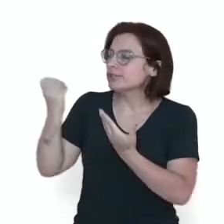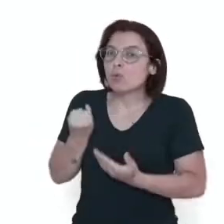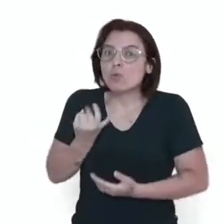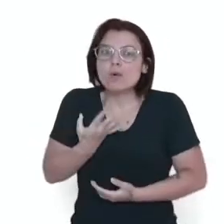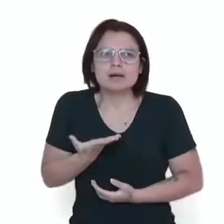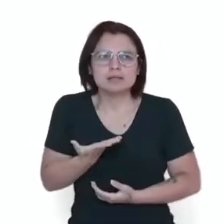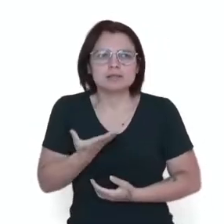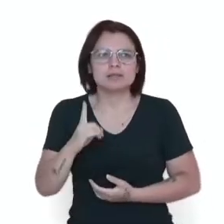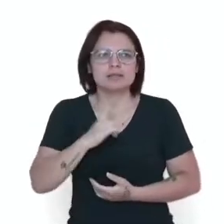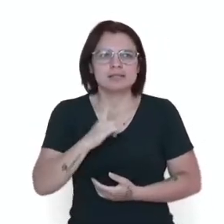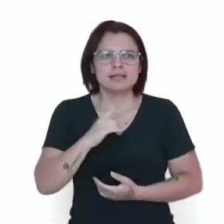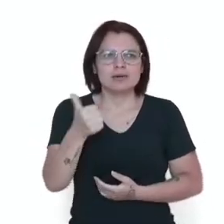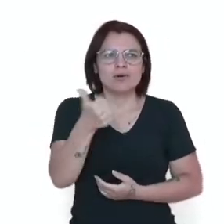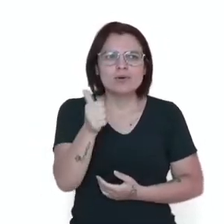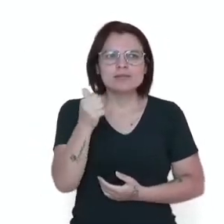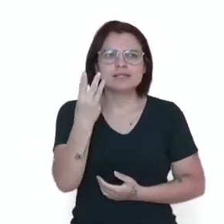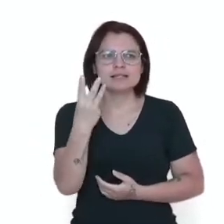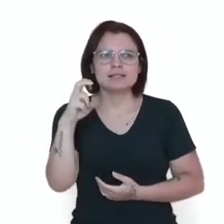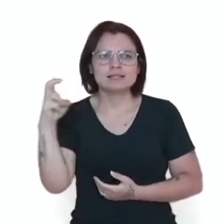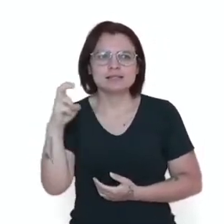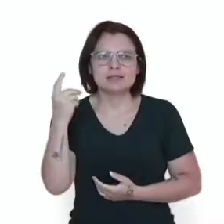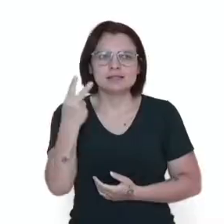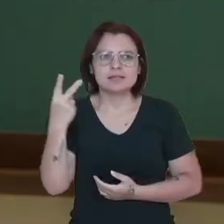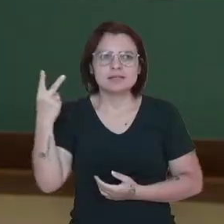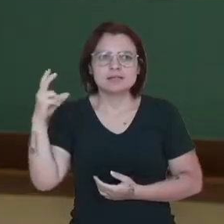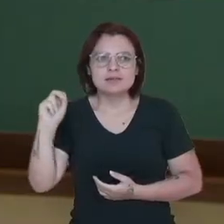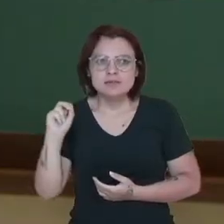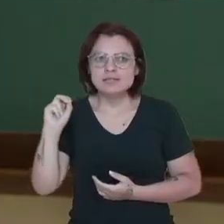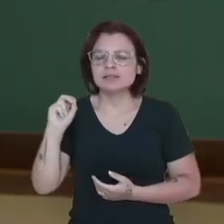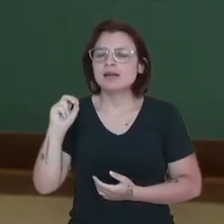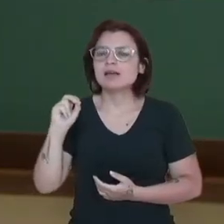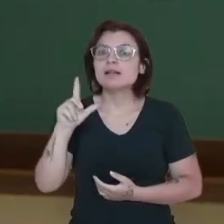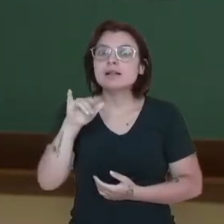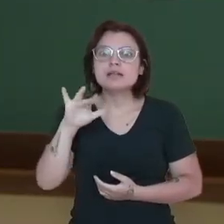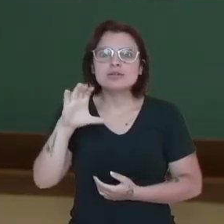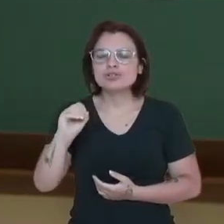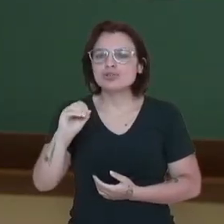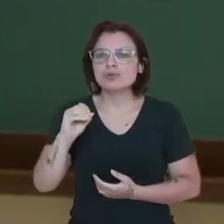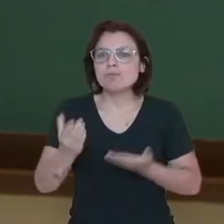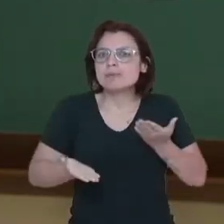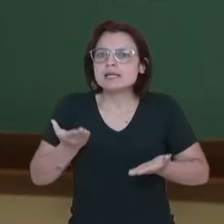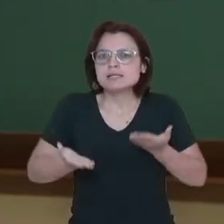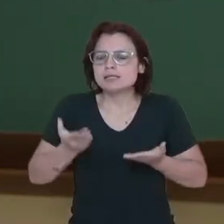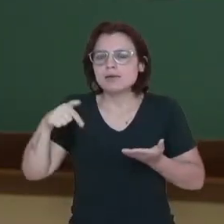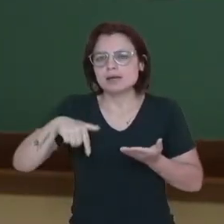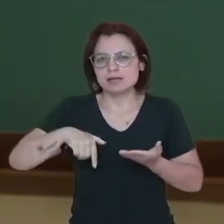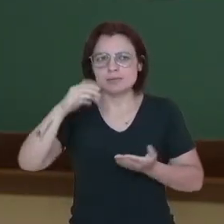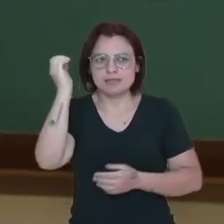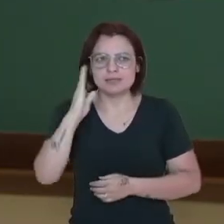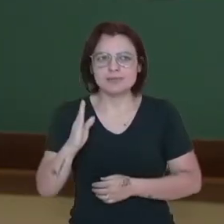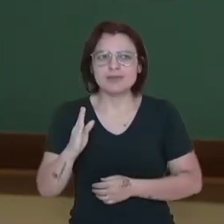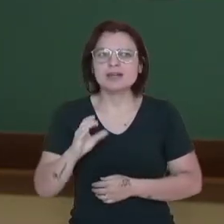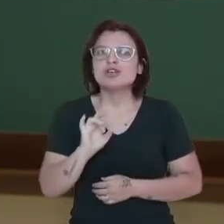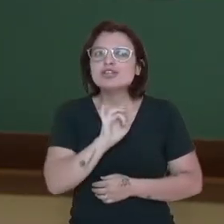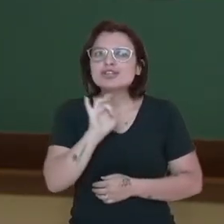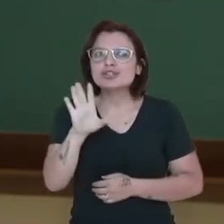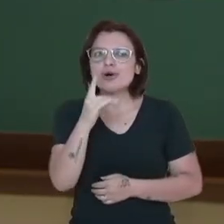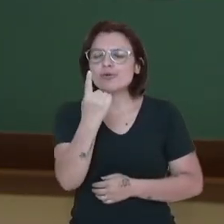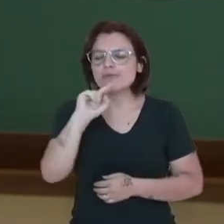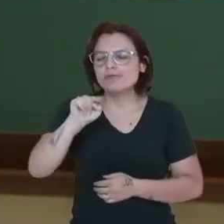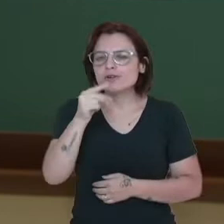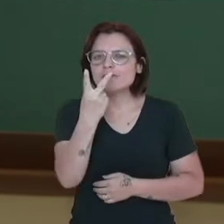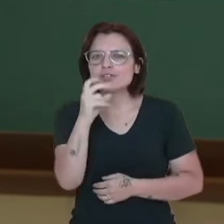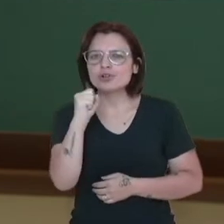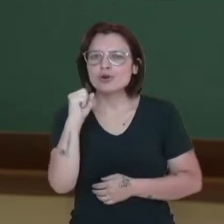plástico por ano e apenas 1,28 é destinado à reciclagem. Então, o Brasil é um dos países que mais produz plástico do